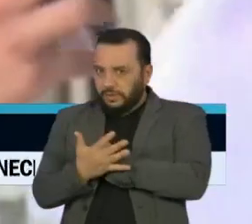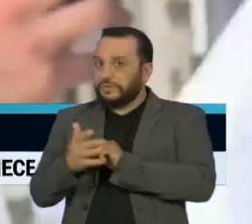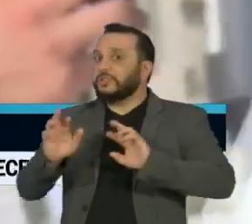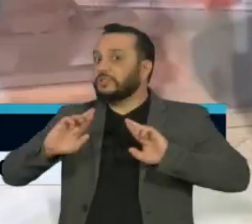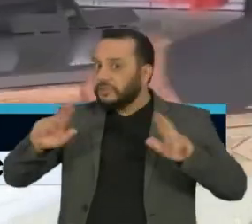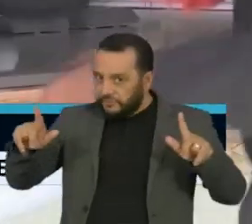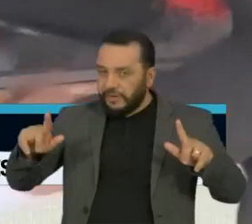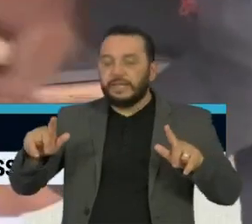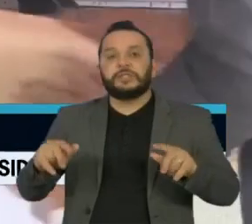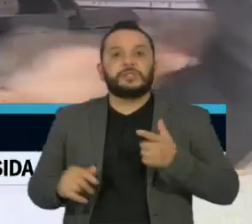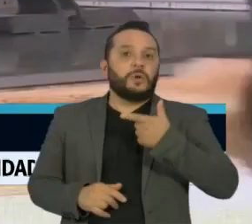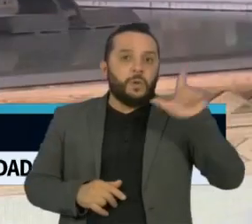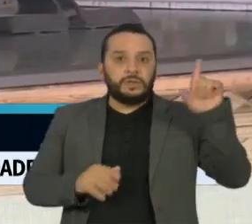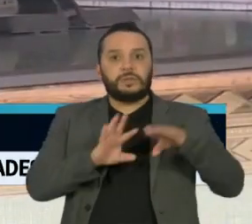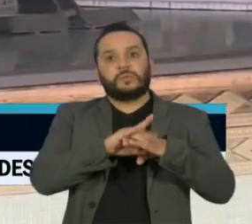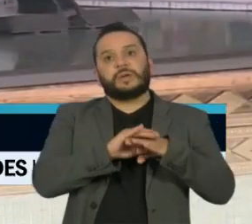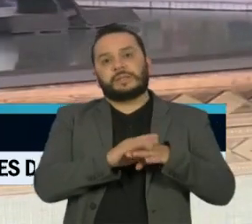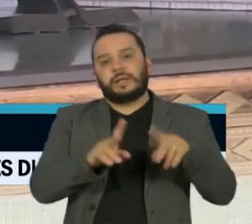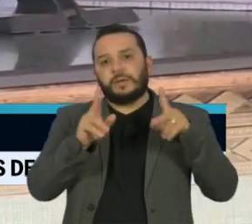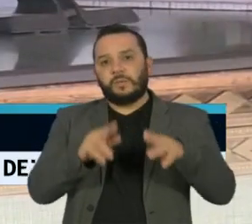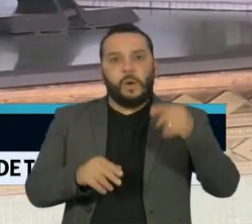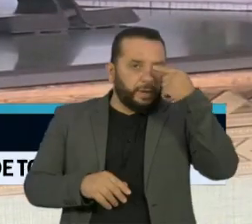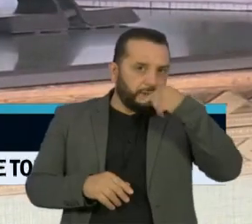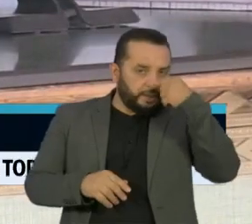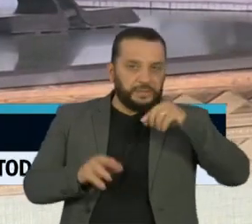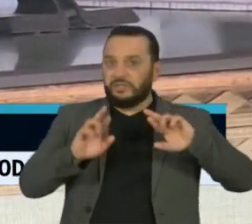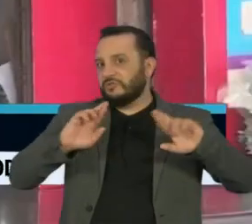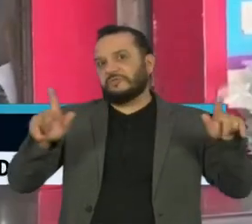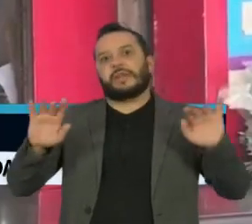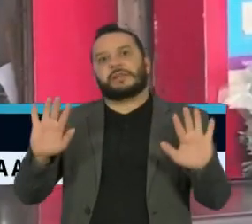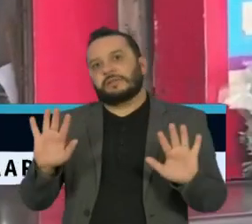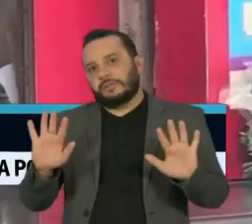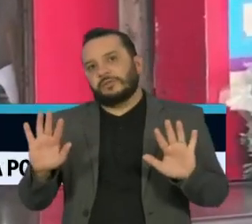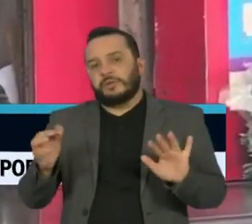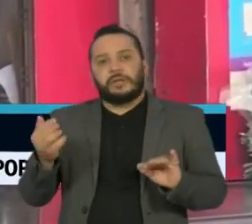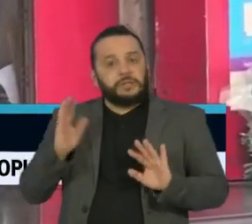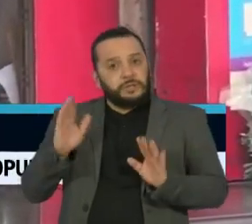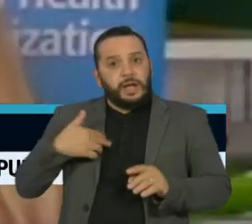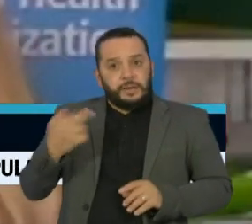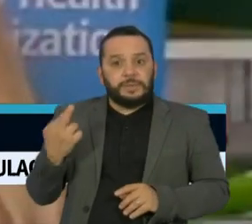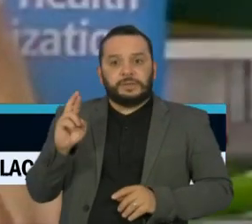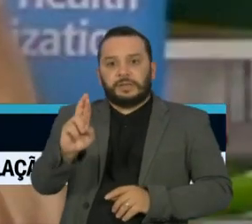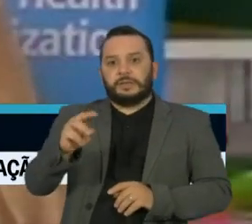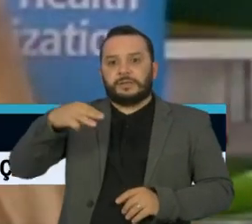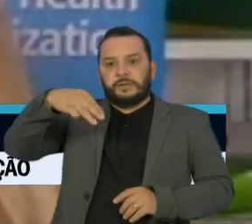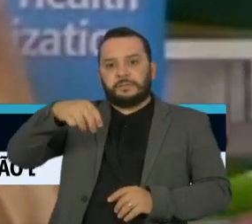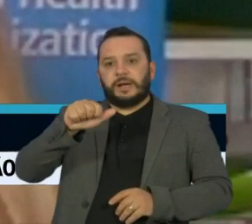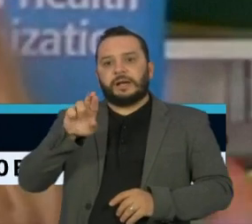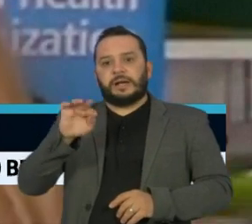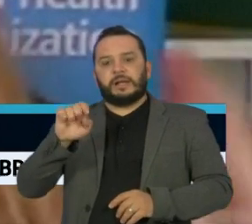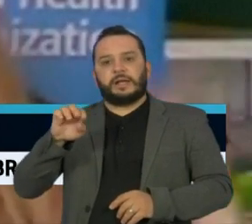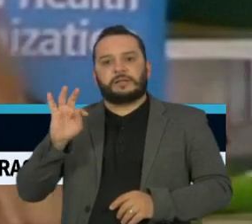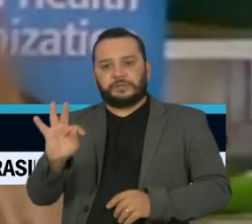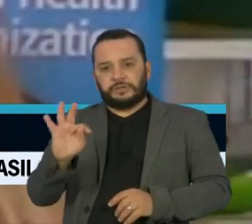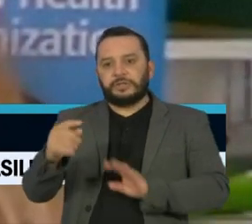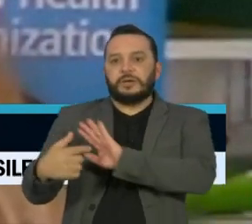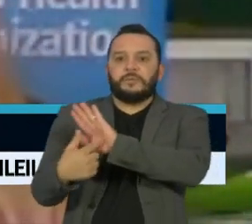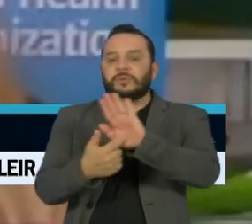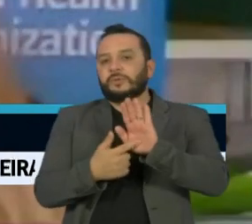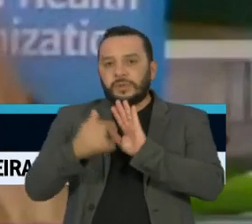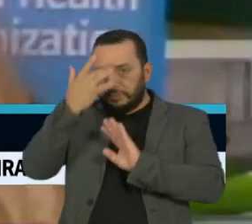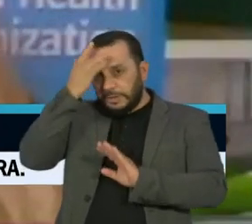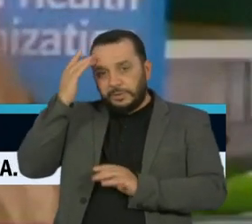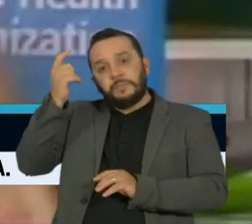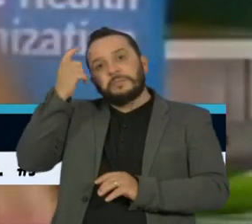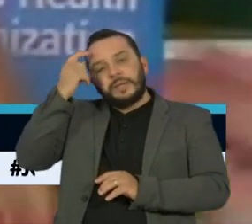diferente de outras doenças, como a influenza. A porta-voz da entidade, Margaret Harris, explicou que as pessoas ainda pensam em